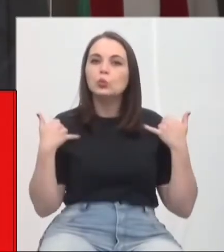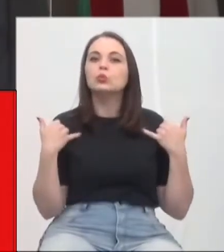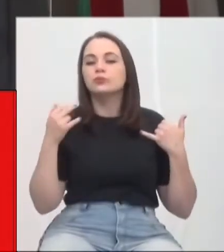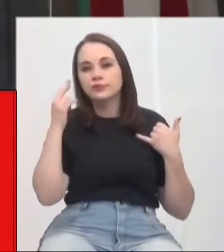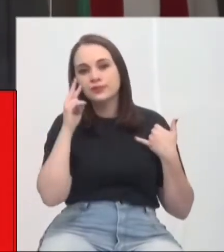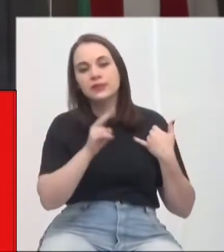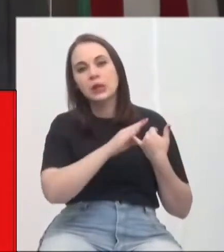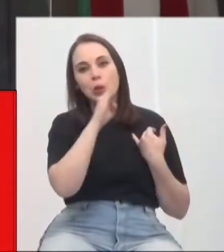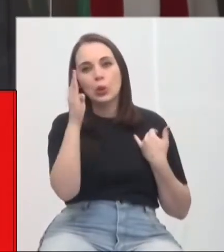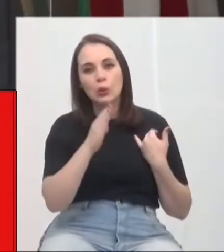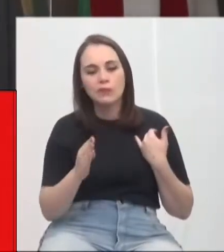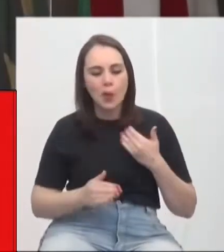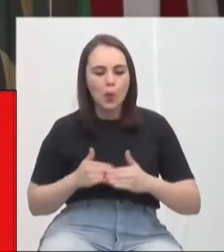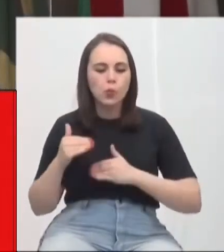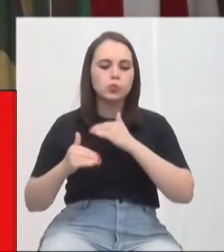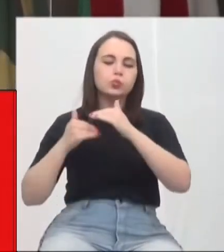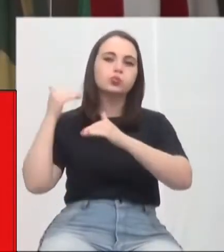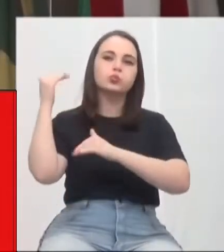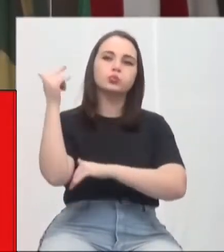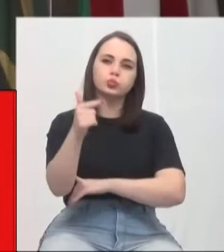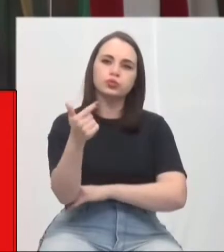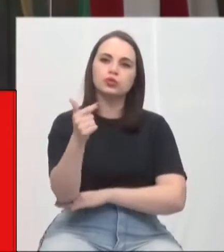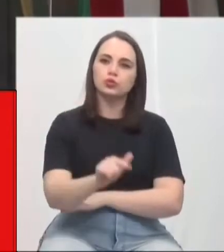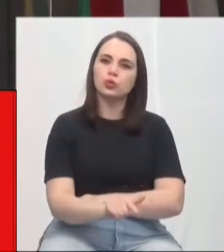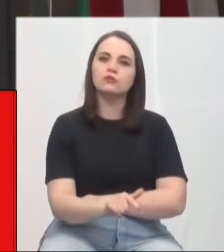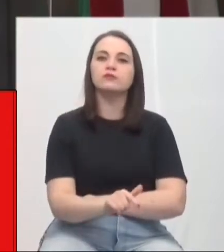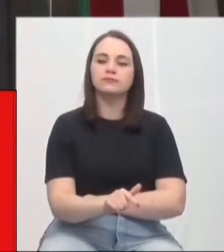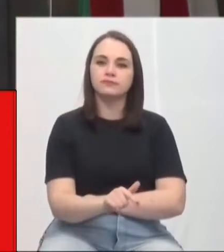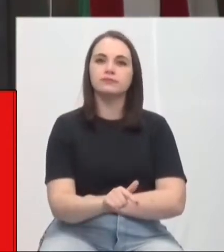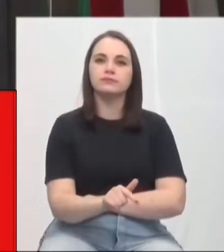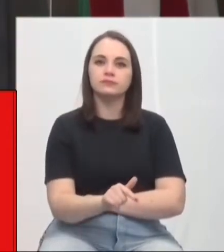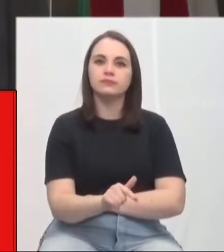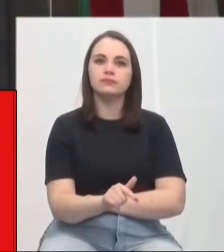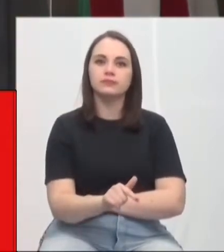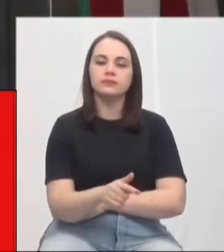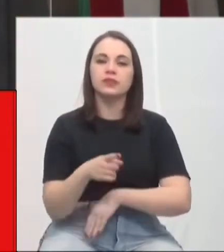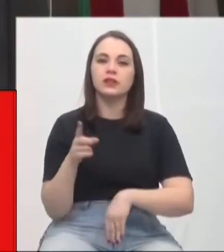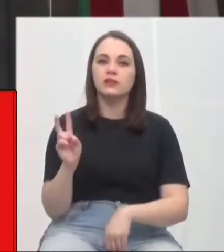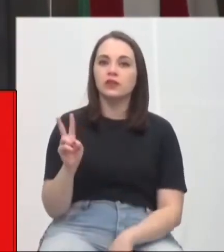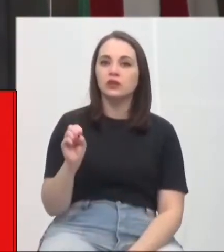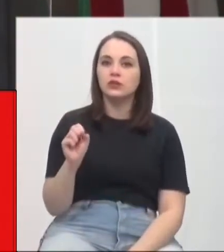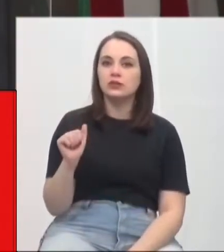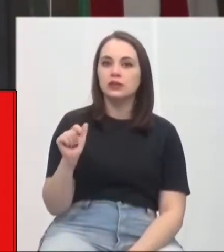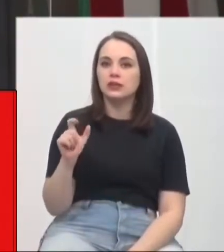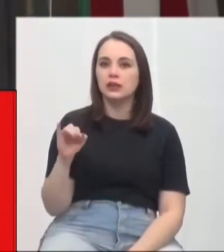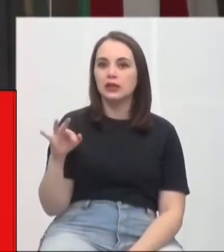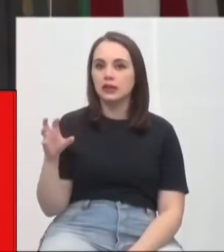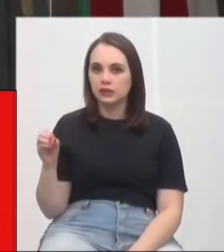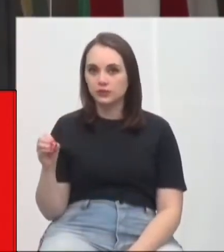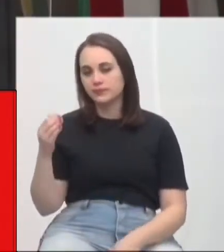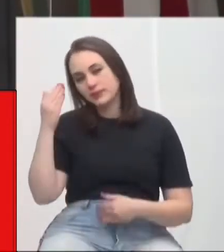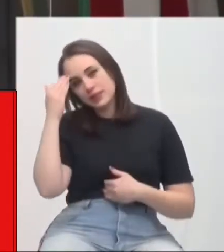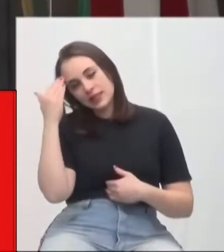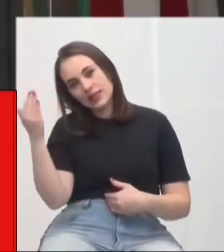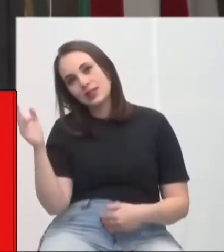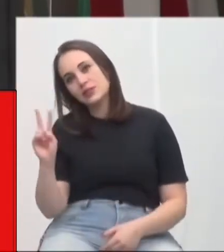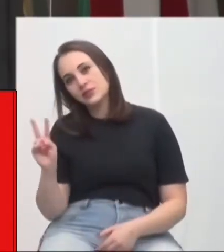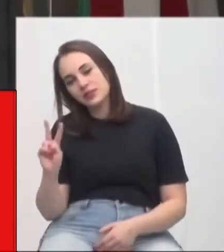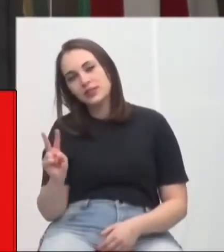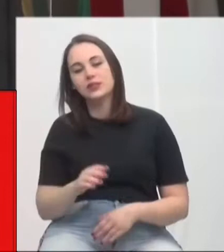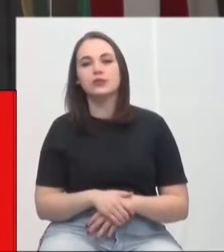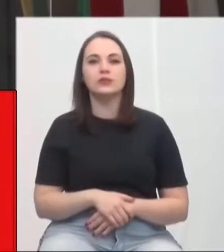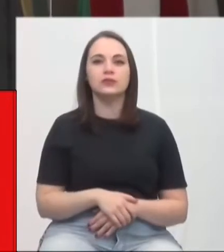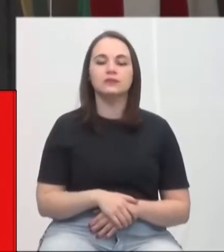que o Brasil está se reerguendo, está se levantando no Vossa Excelência dispõe demais o tempo do vereador Salésio Lima. Obrigado, vereador Salésio.